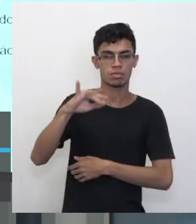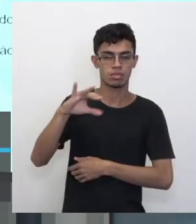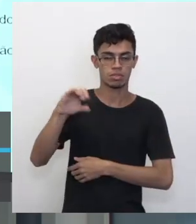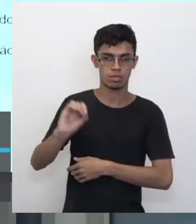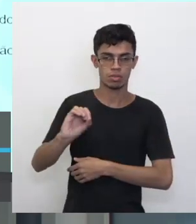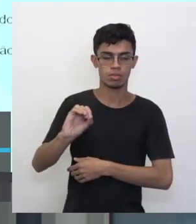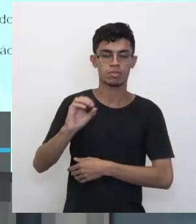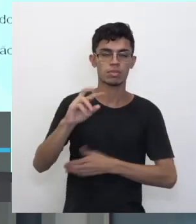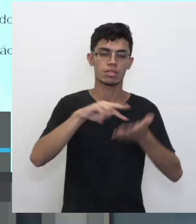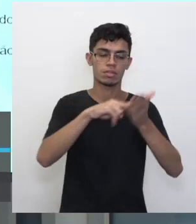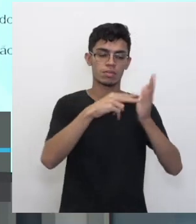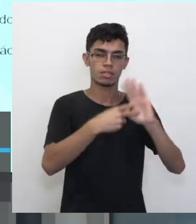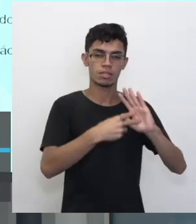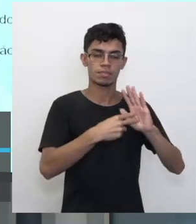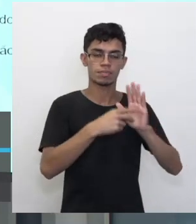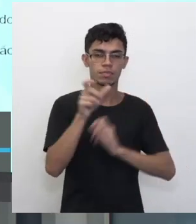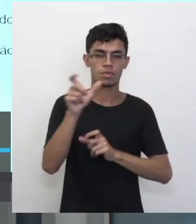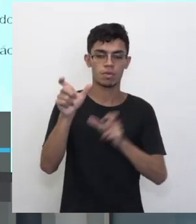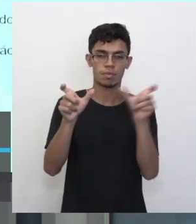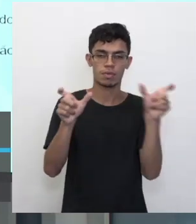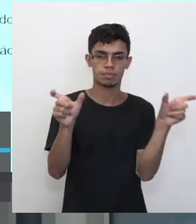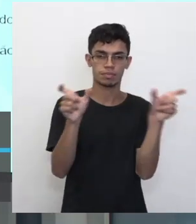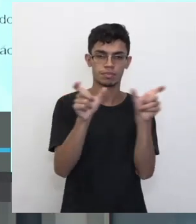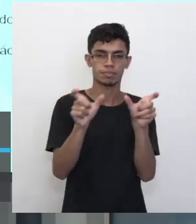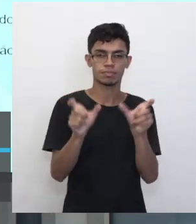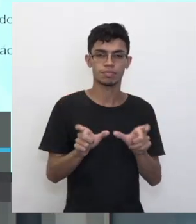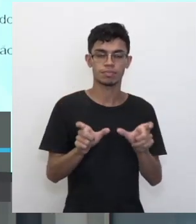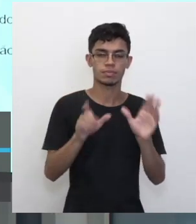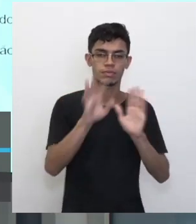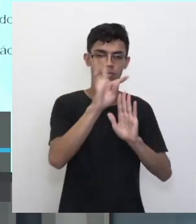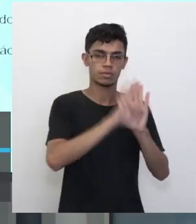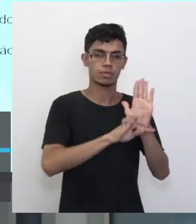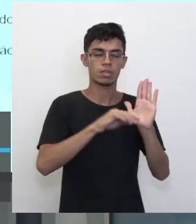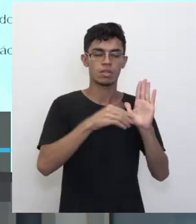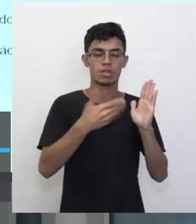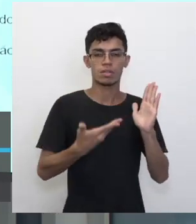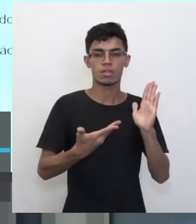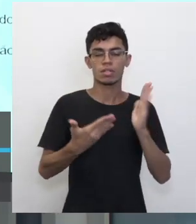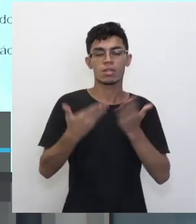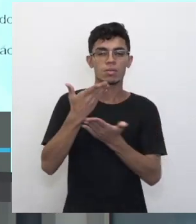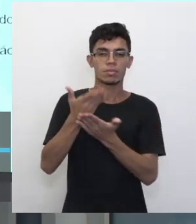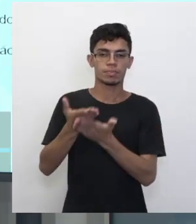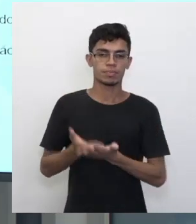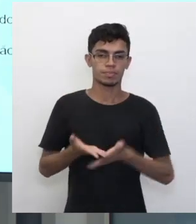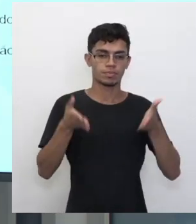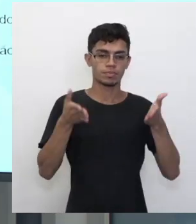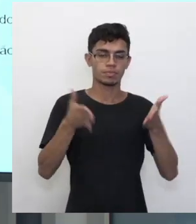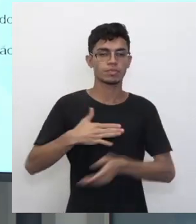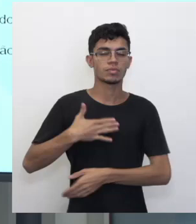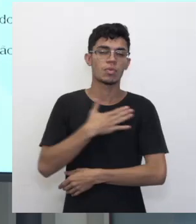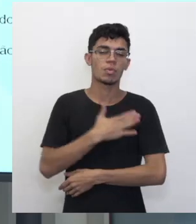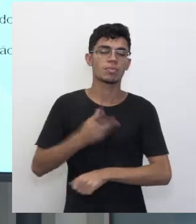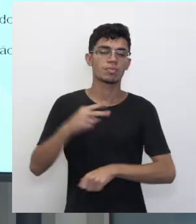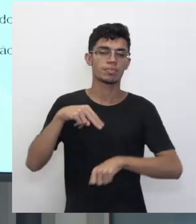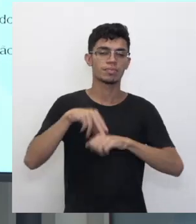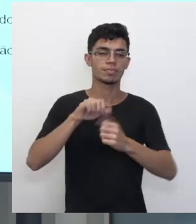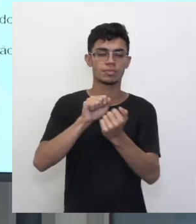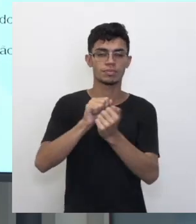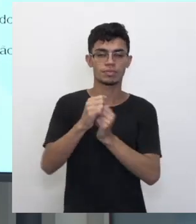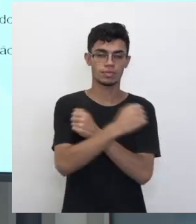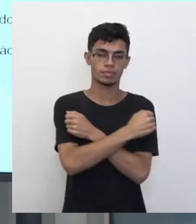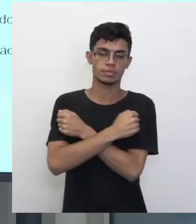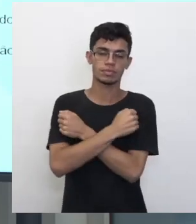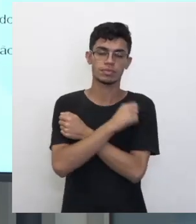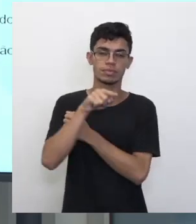de significados das palavras que permeiam aquele texto. Então, é isto a nossa aula de hoje. Foi um prazer estar com vocês. Um grande